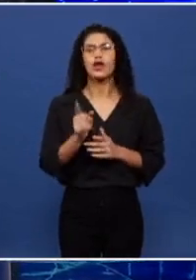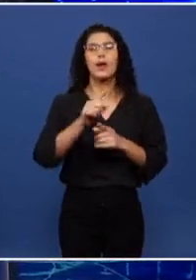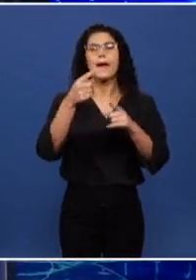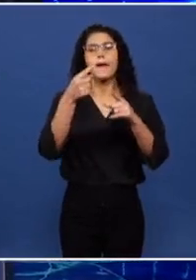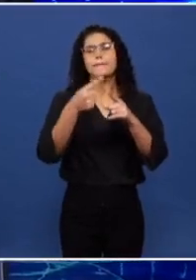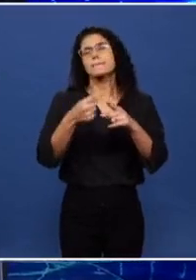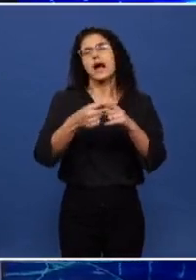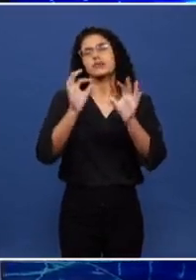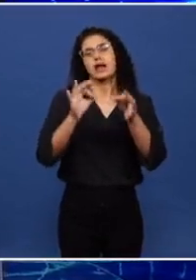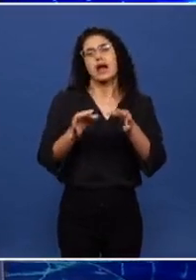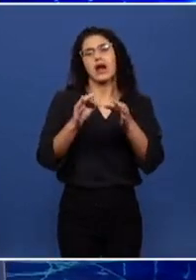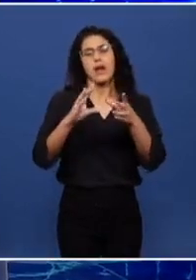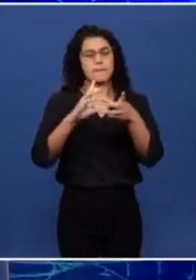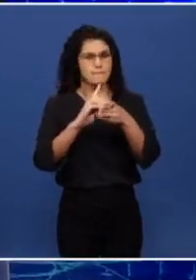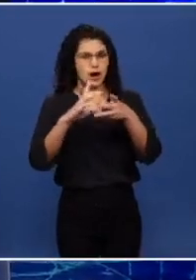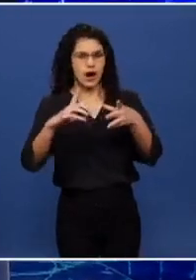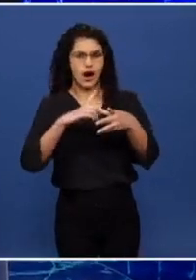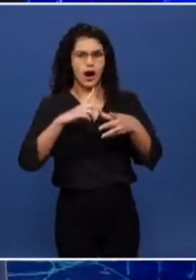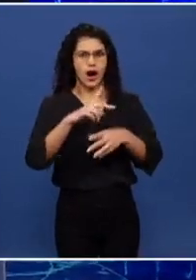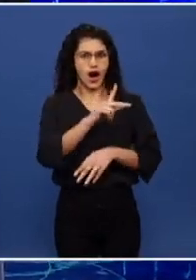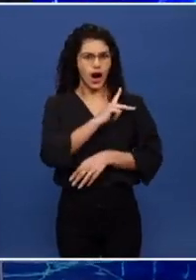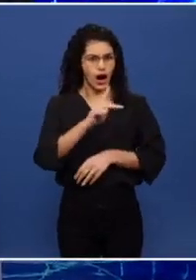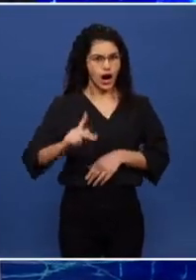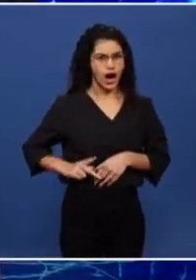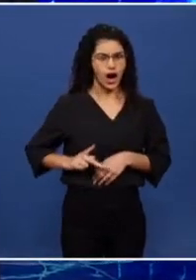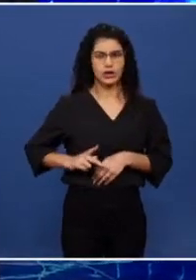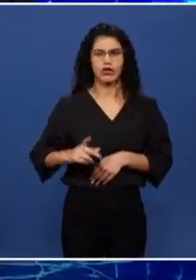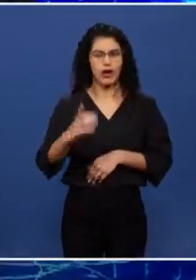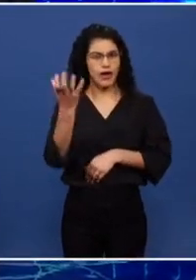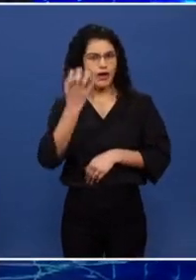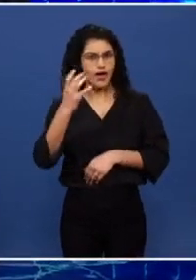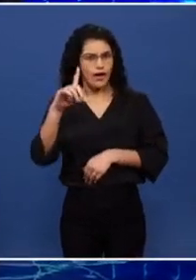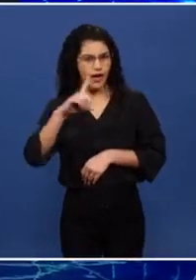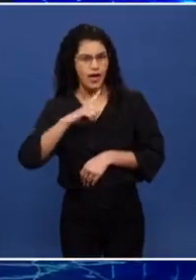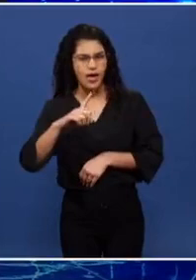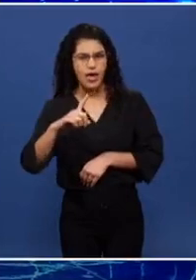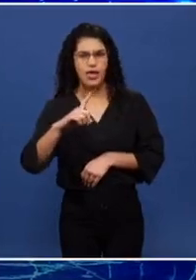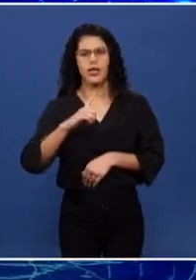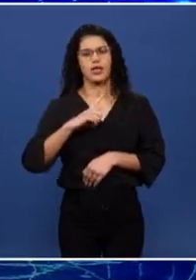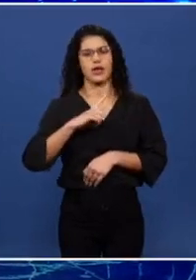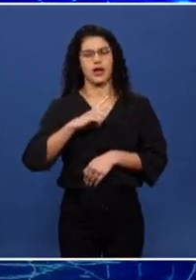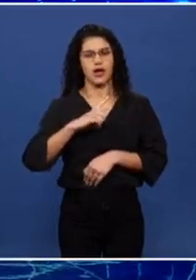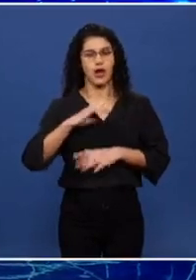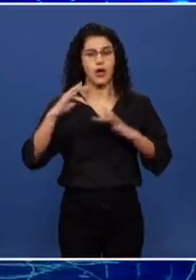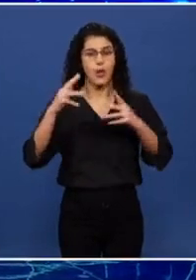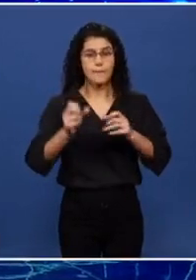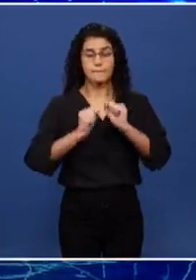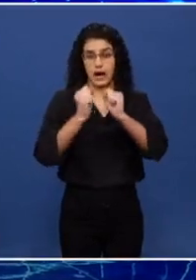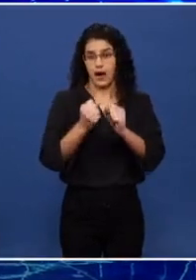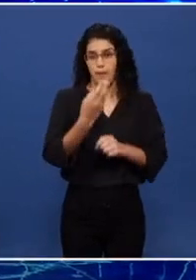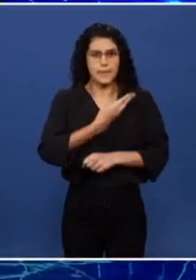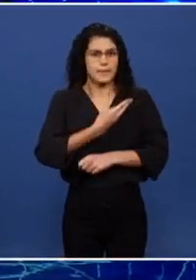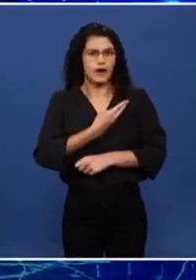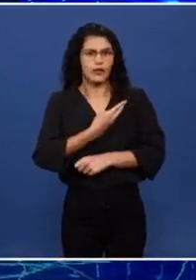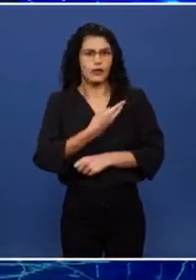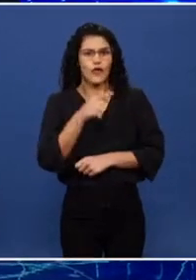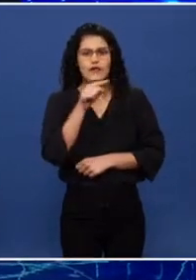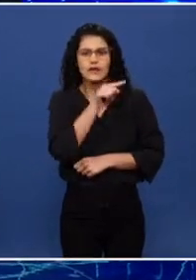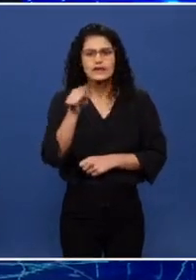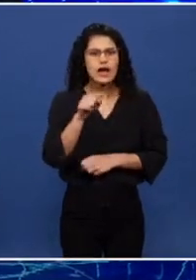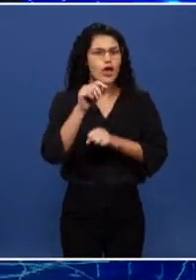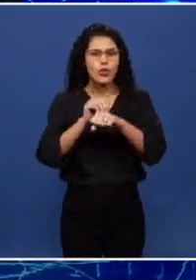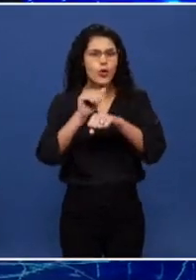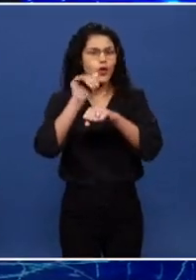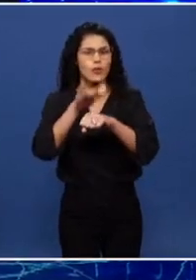prudente, não é democrático, um presidente da República, querer ter os ministros da Suprema Corte como amigos. Você não